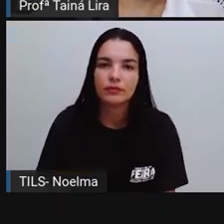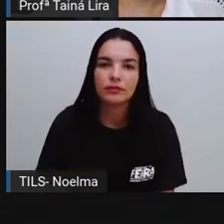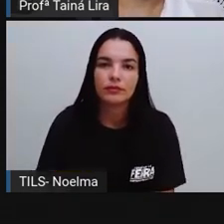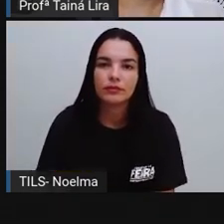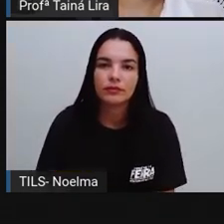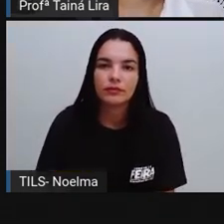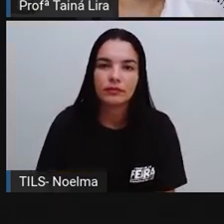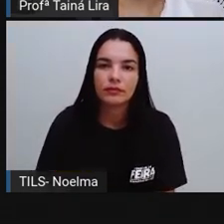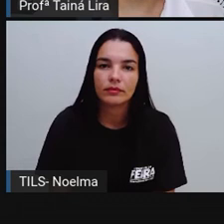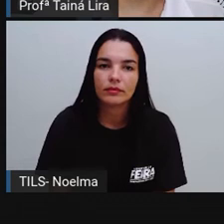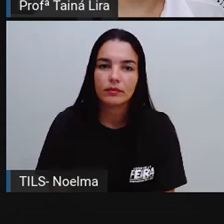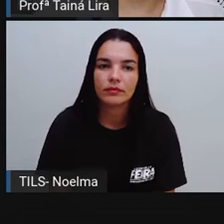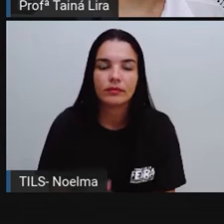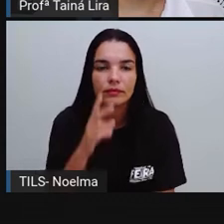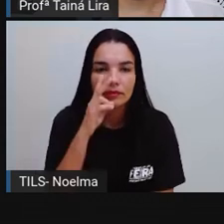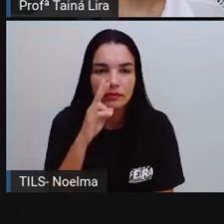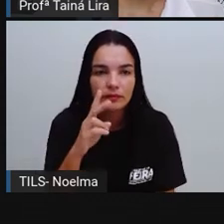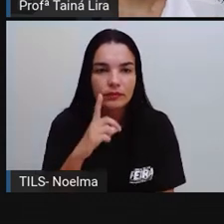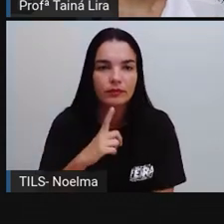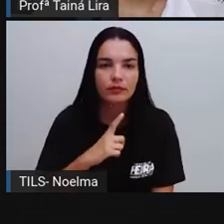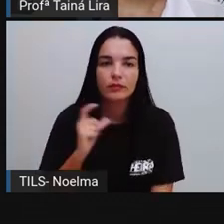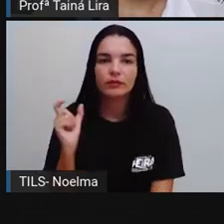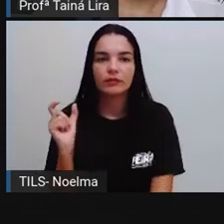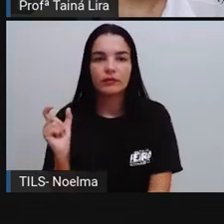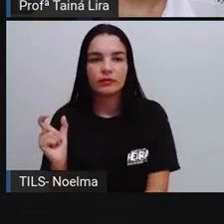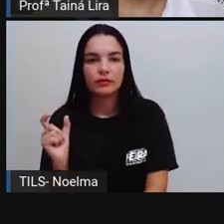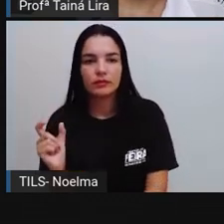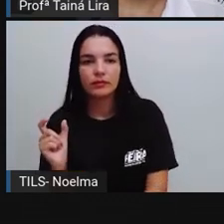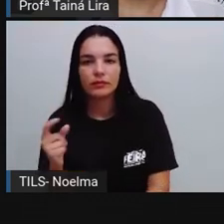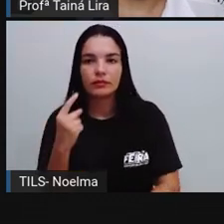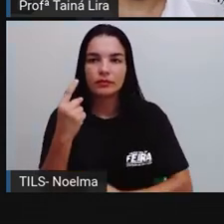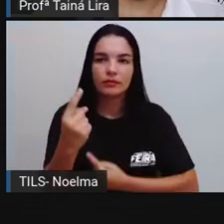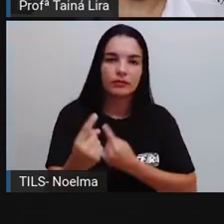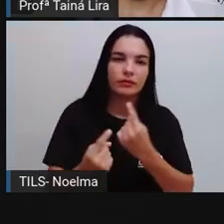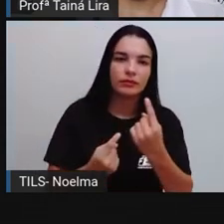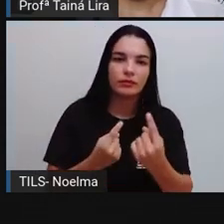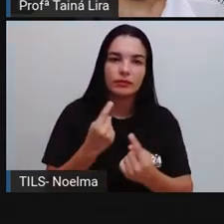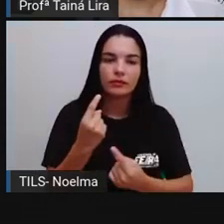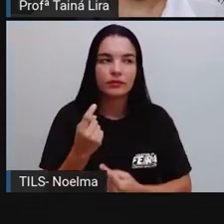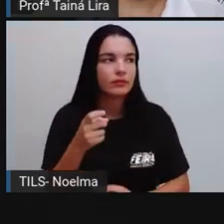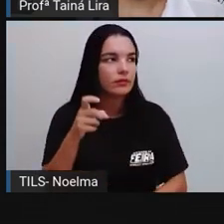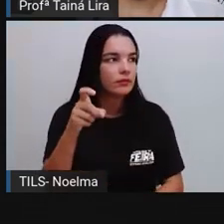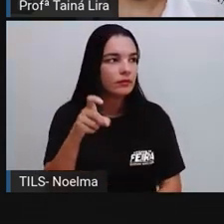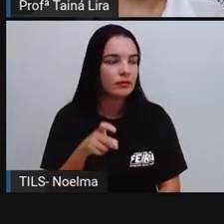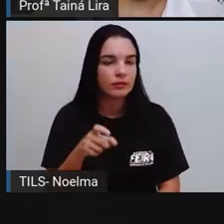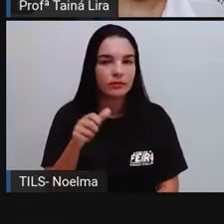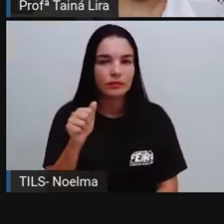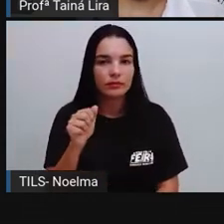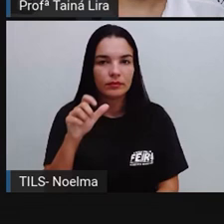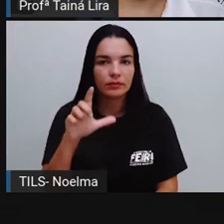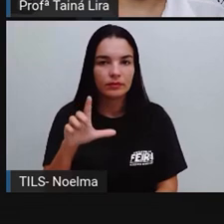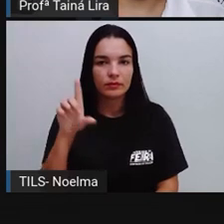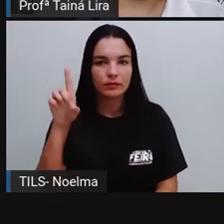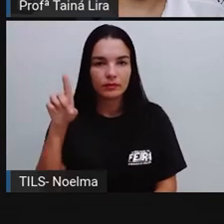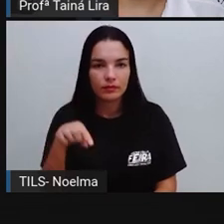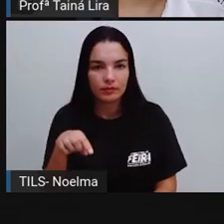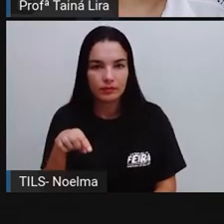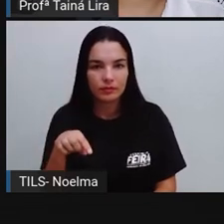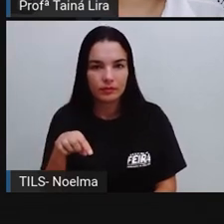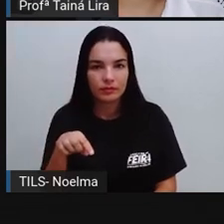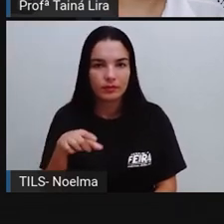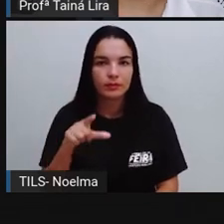lá, Chalé escrito com X, Xeretou em tudo, Mexeu na graxa, Ó,